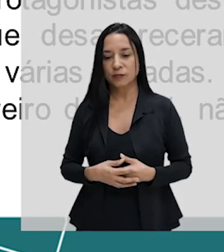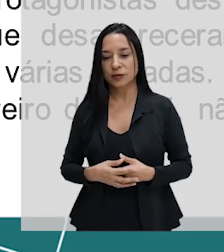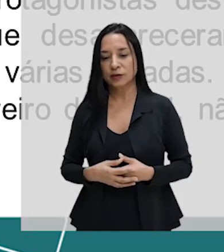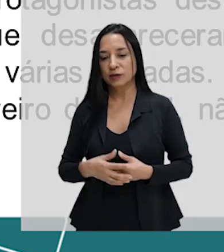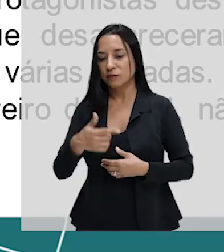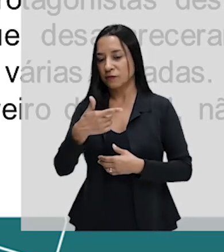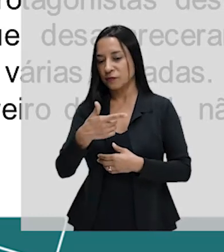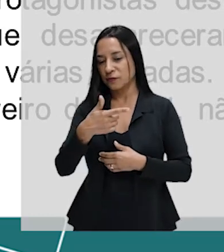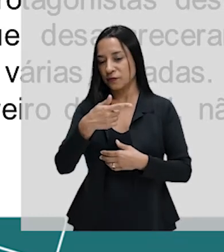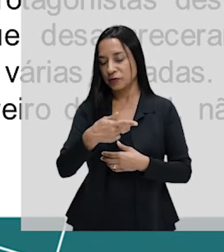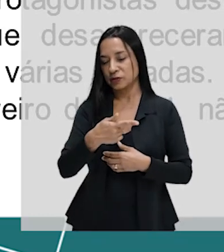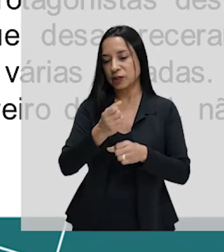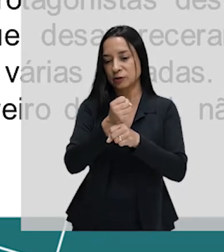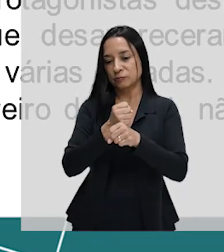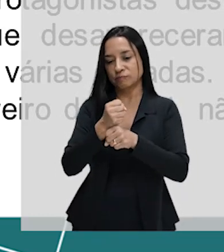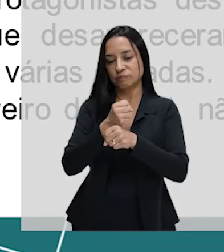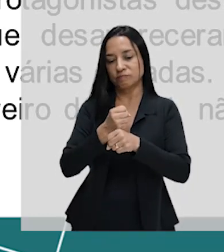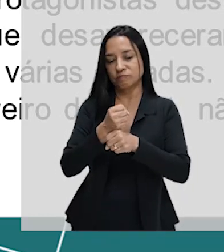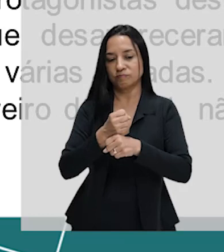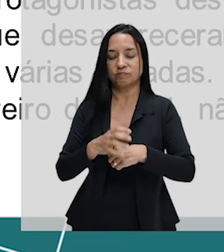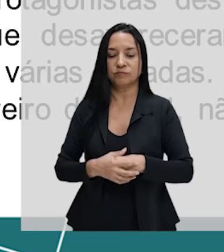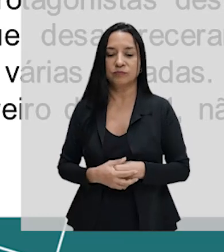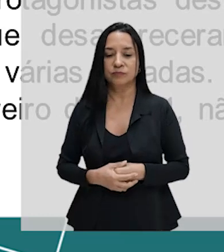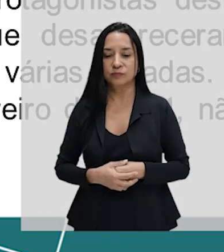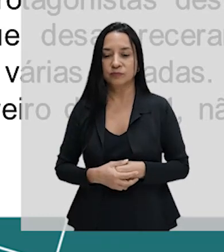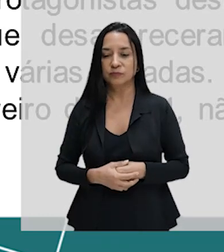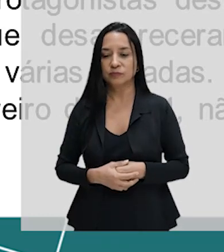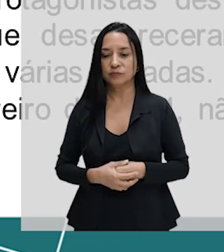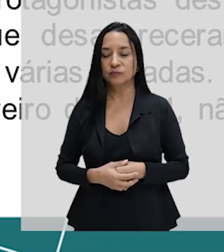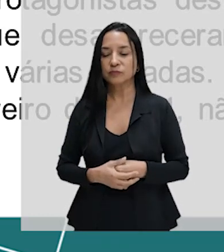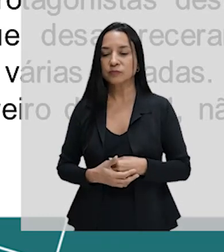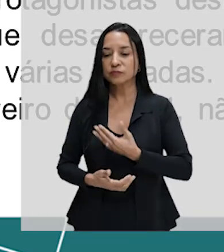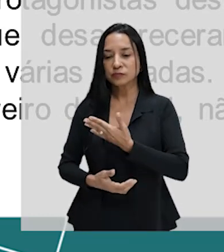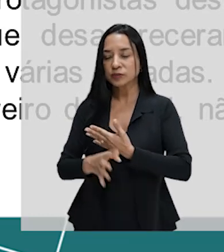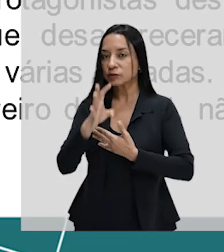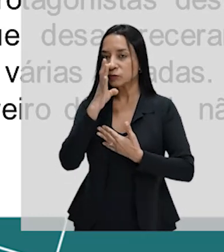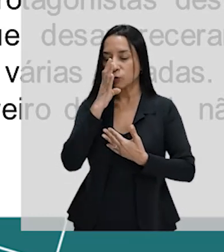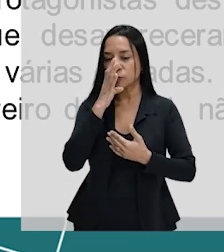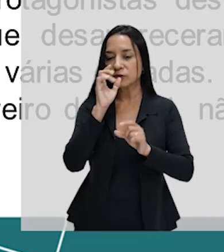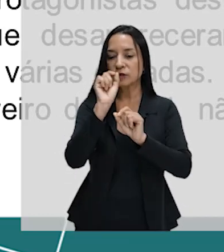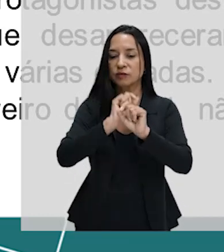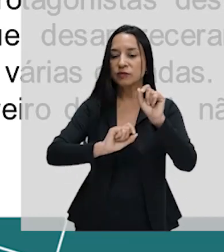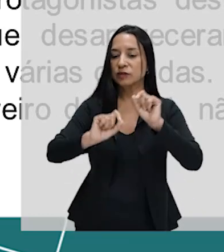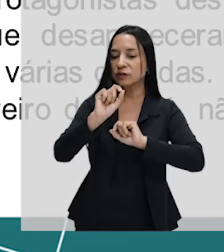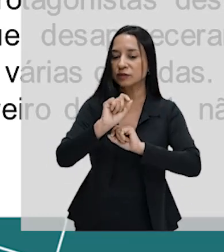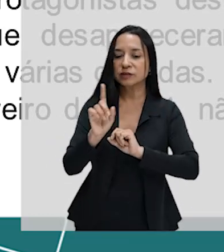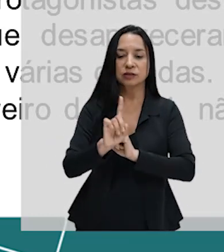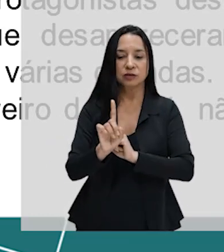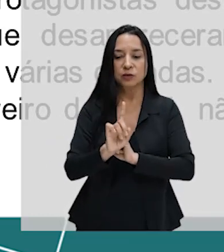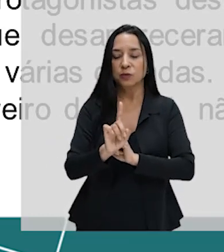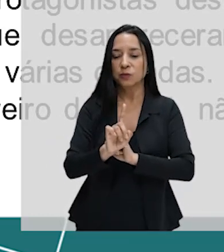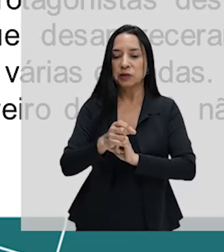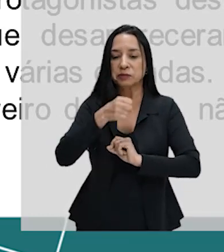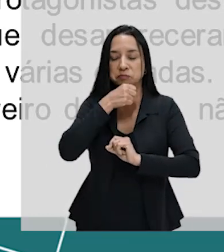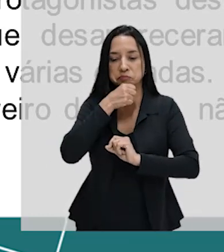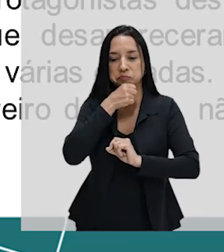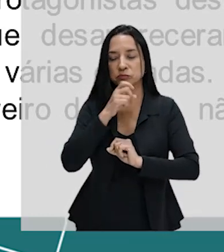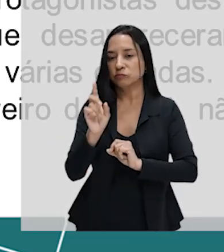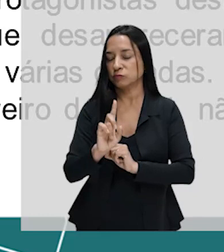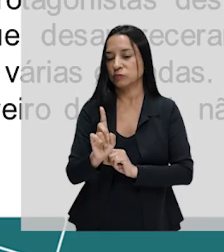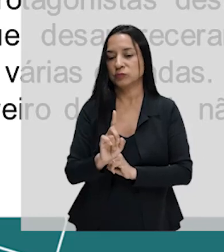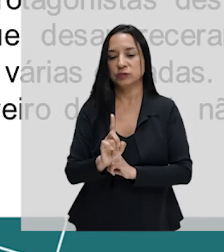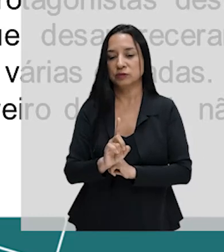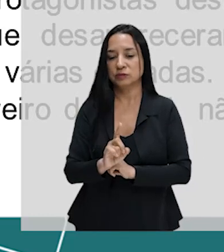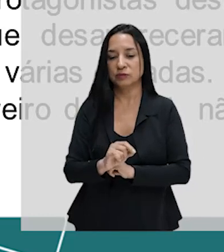anos, não tendo chegado ao porto de Sevilha. Então, observem que não é tão antiga essa